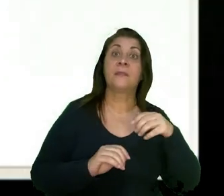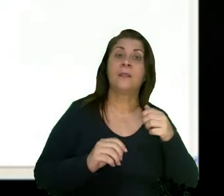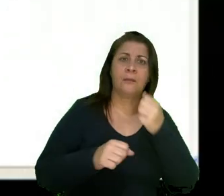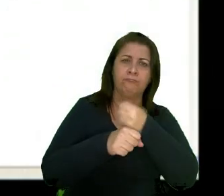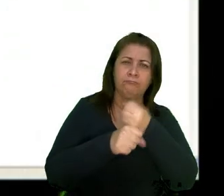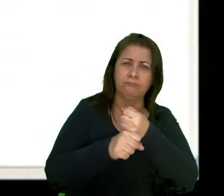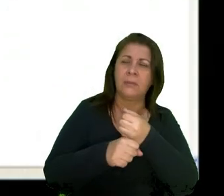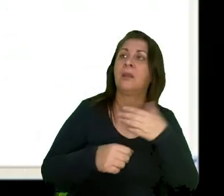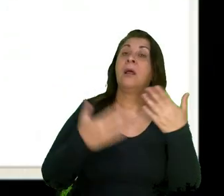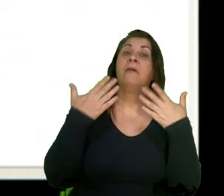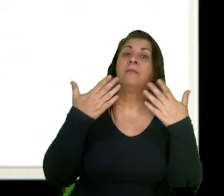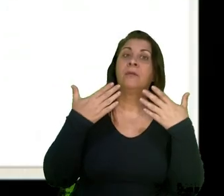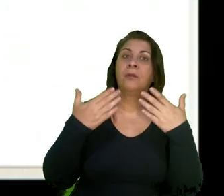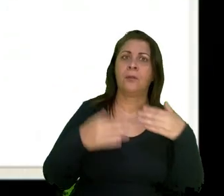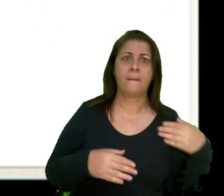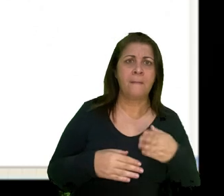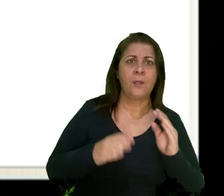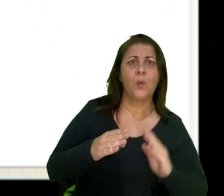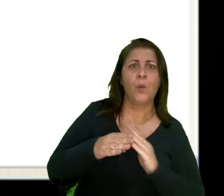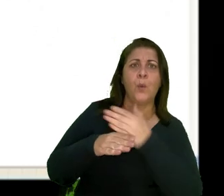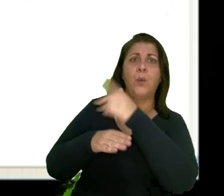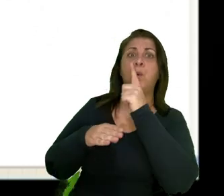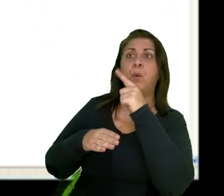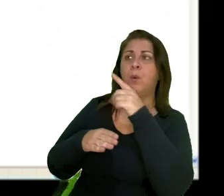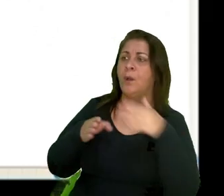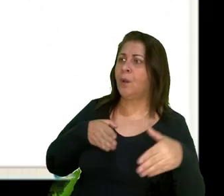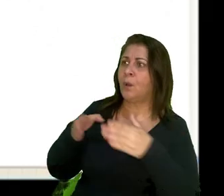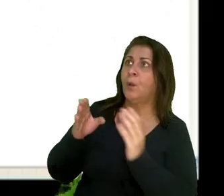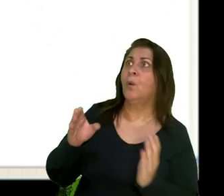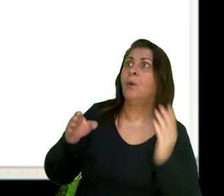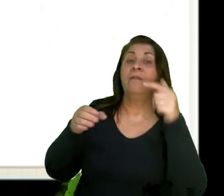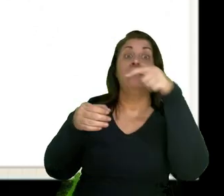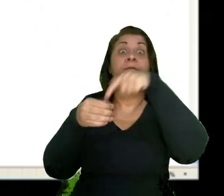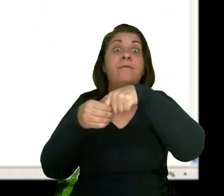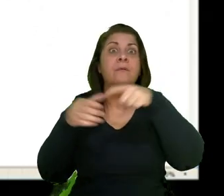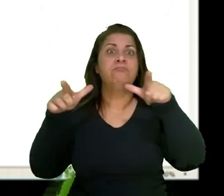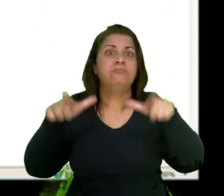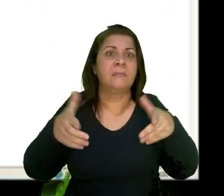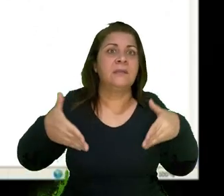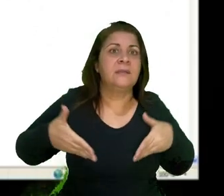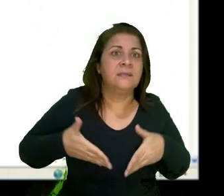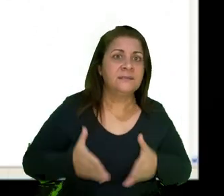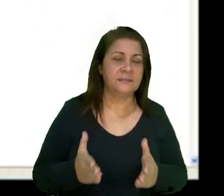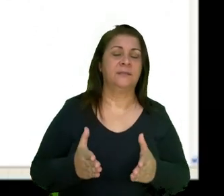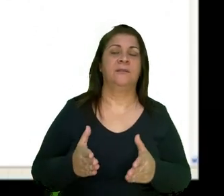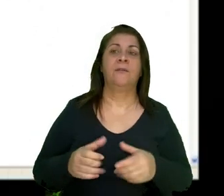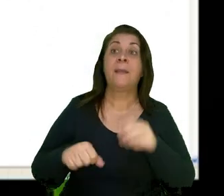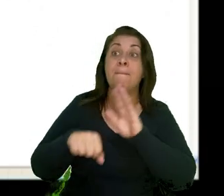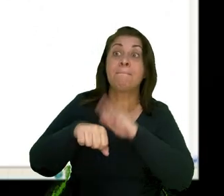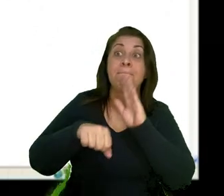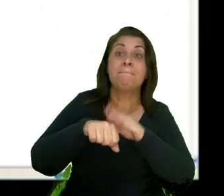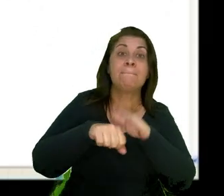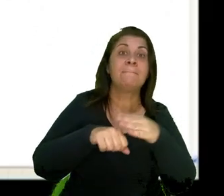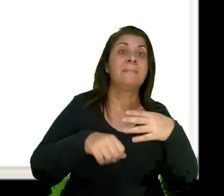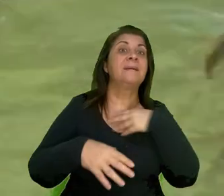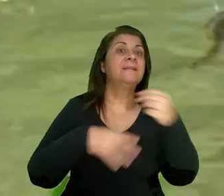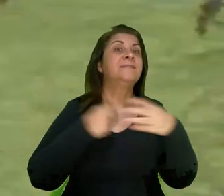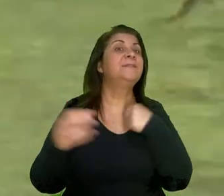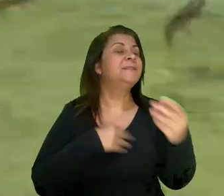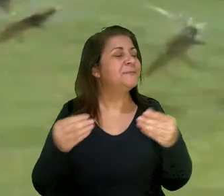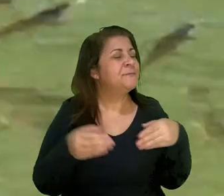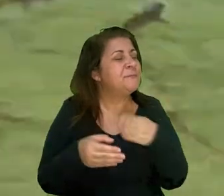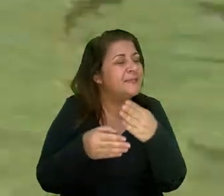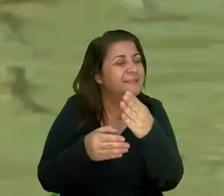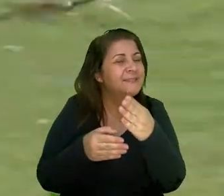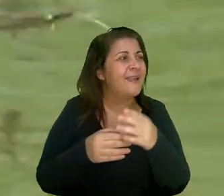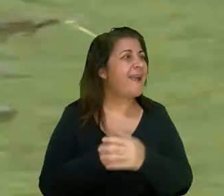todos os anos no verão, os peixes sobem os rios até o local onde nasceram para desovar. E assim, criar mais peixes. Bão